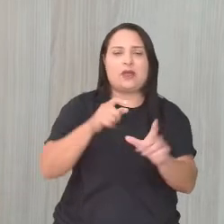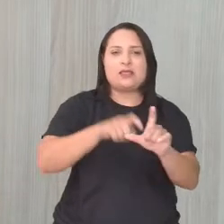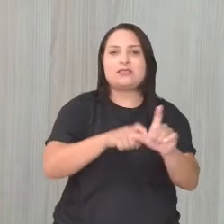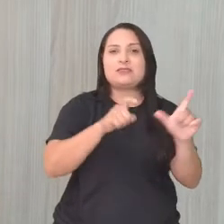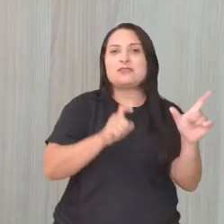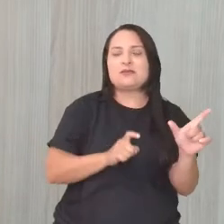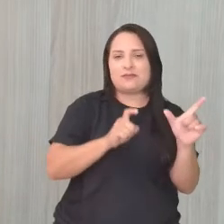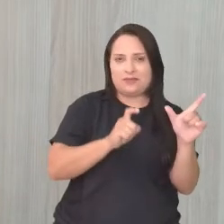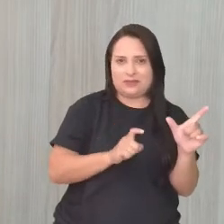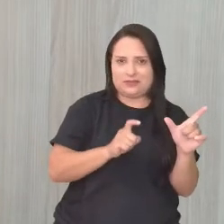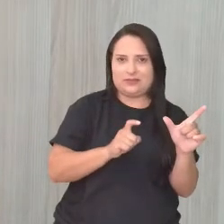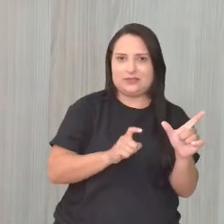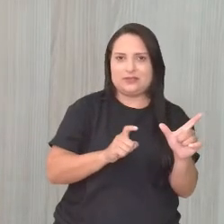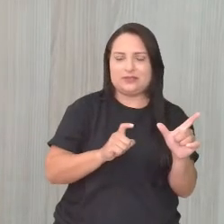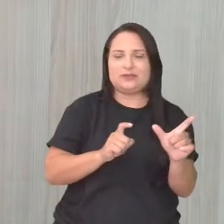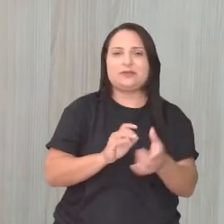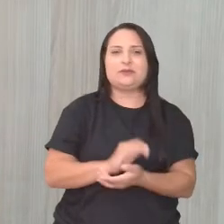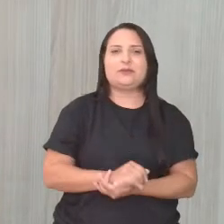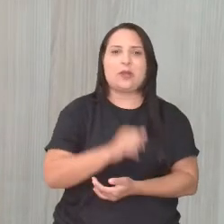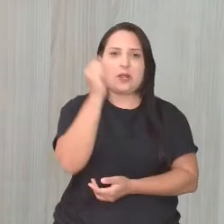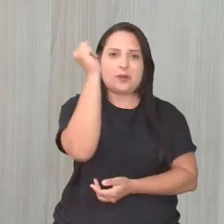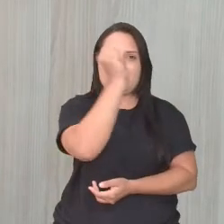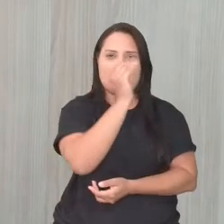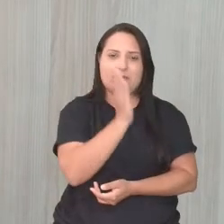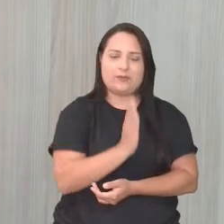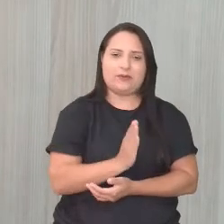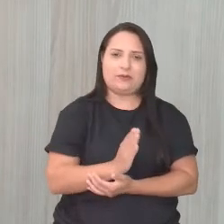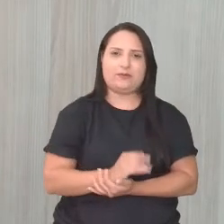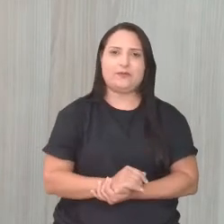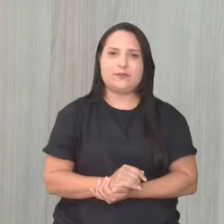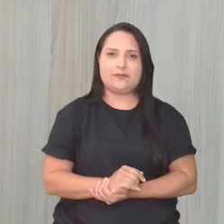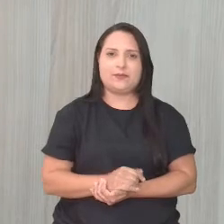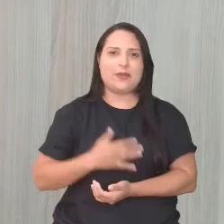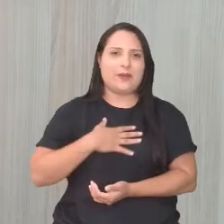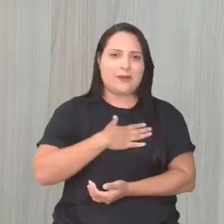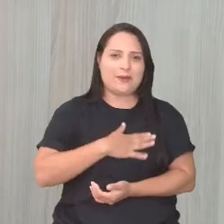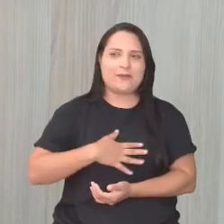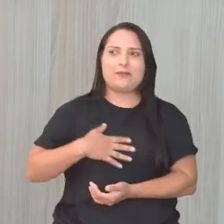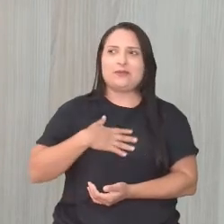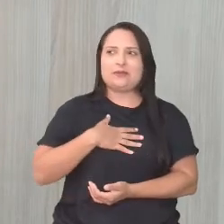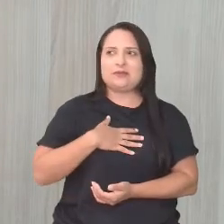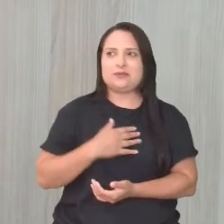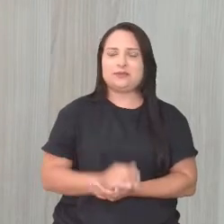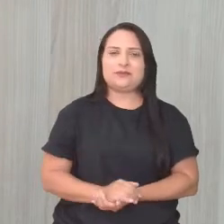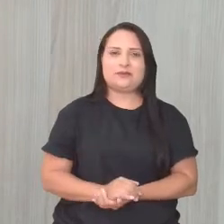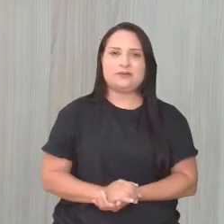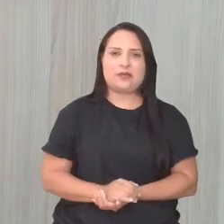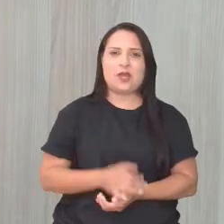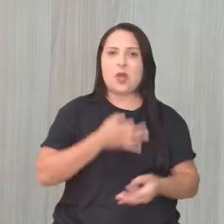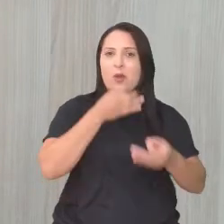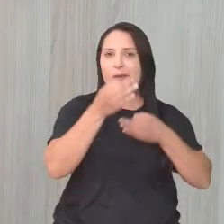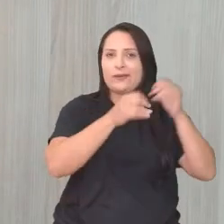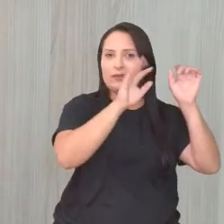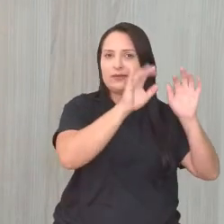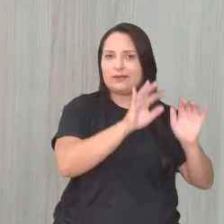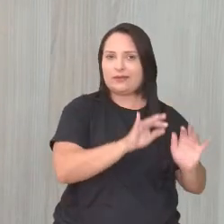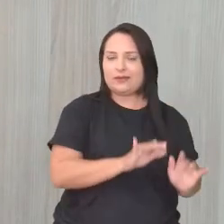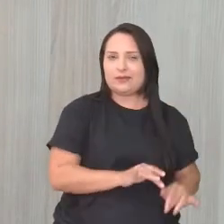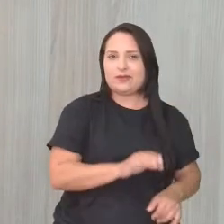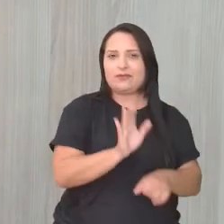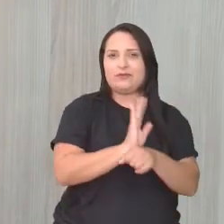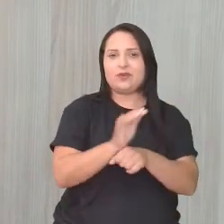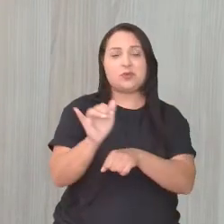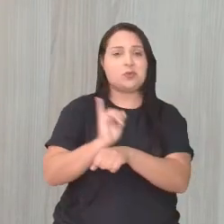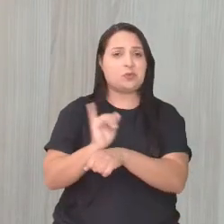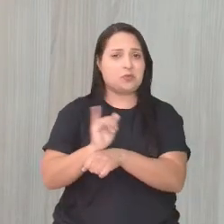independência, né? Nossa independência do Brasil. E é sempre um prazer, viu, gente? Qualquer coisa, deixe um comentáriozinho aí no nosso vídeozinho no